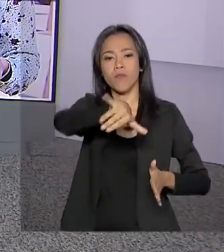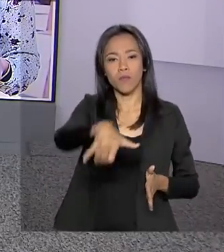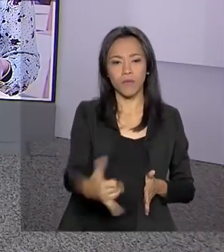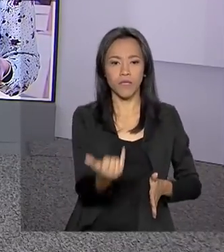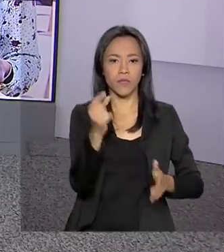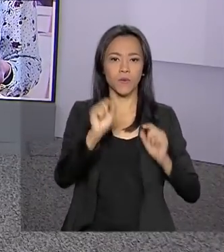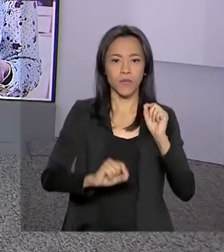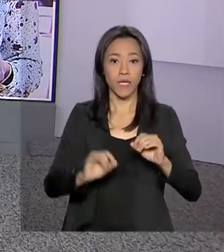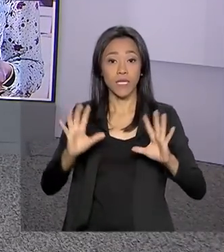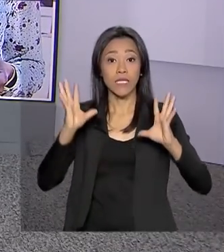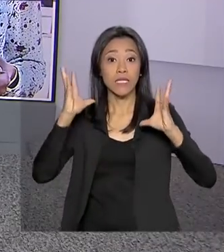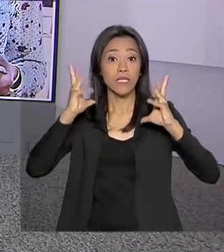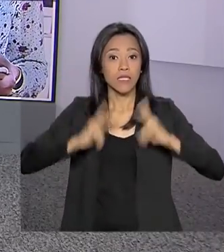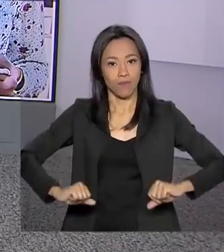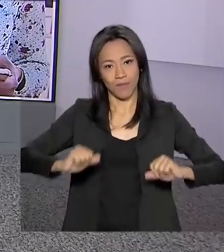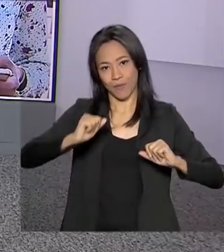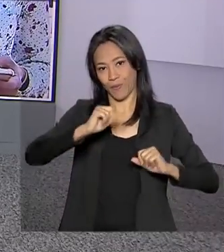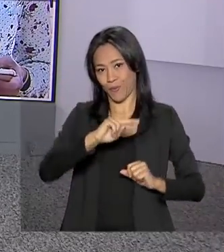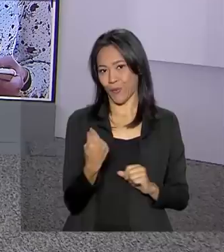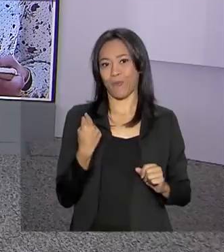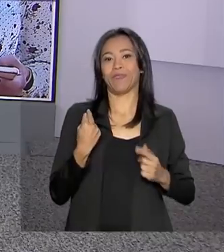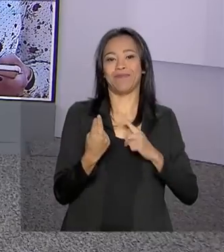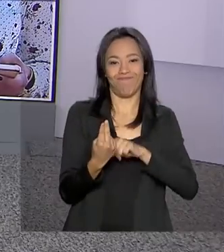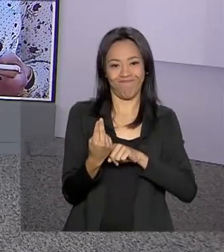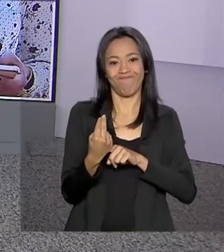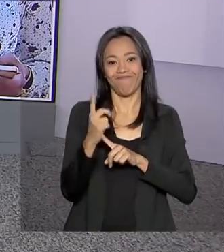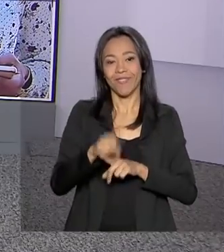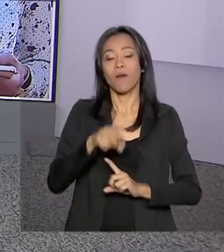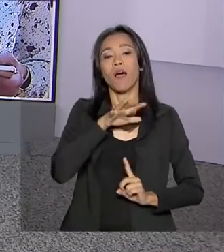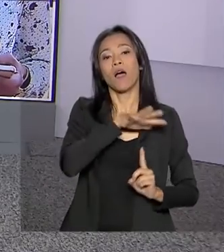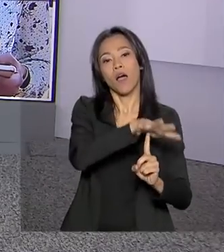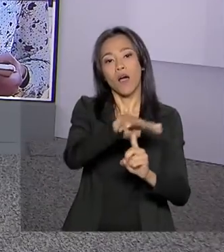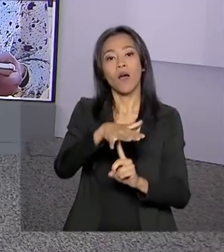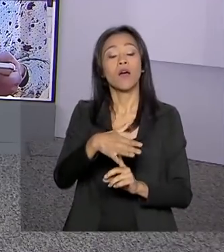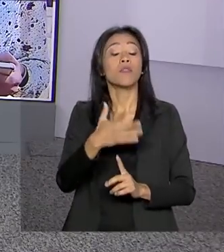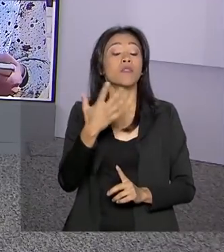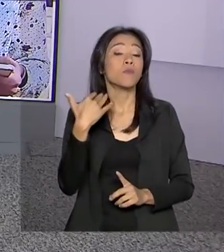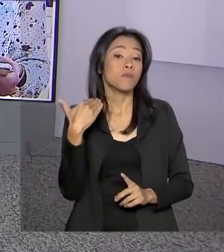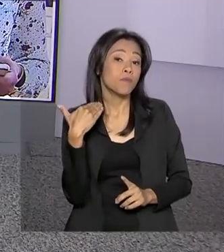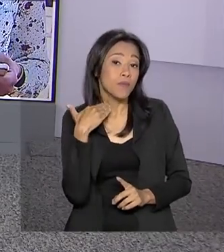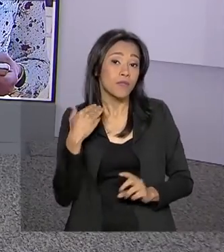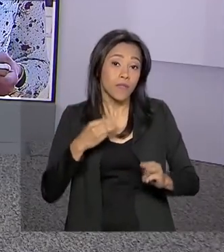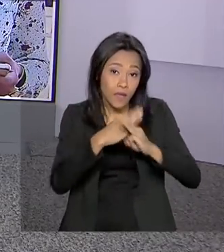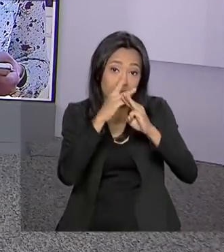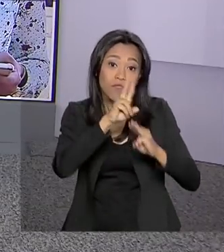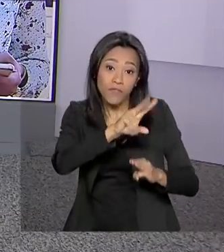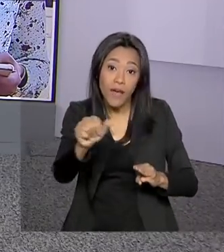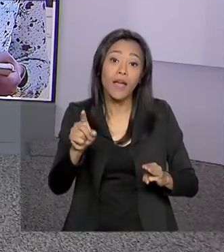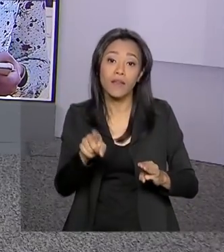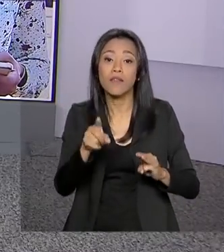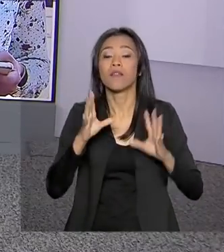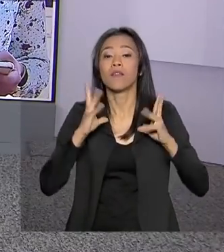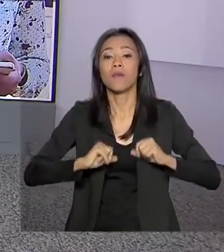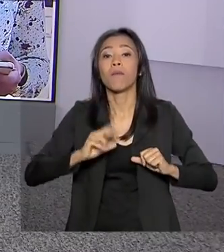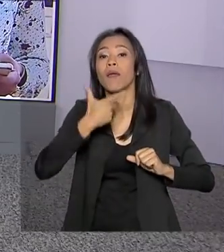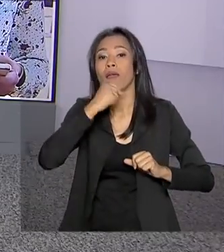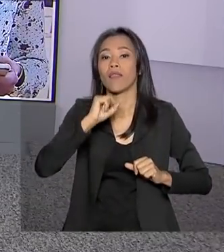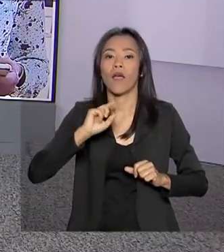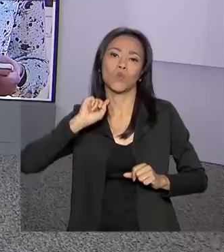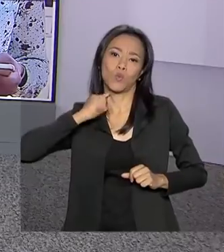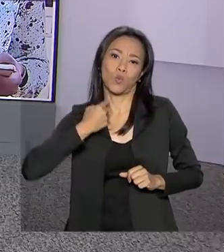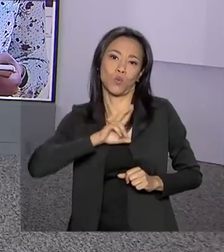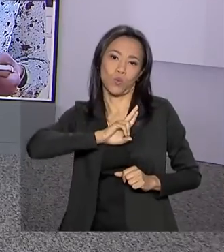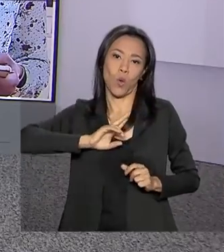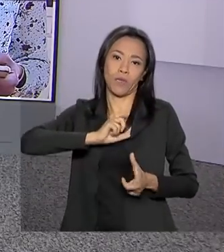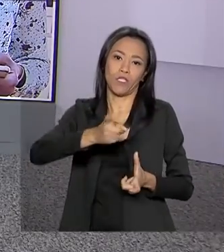para limpar o nome. Mutirão de renegociação da Caixa vai oferecer condições especiais para quem tem dívidas vencidas há mais de um ano. Luciana